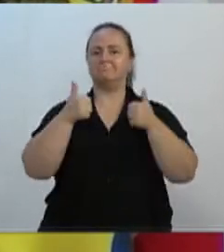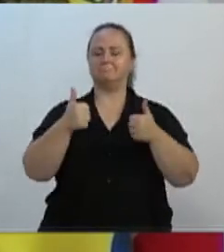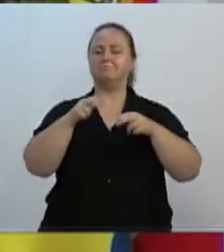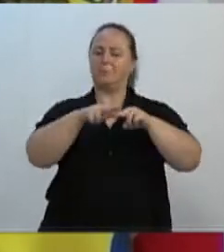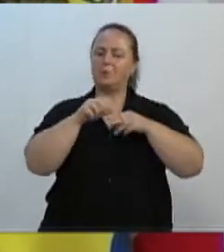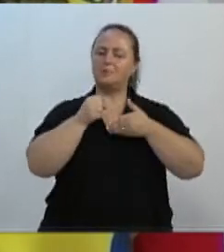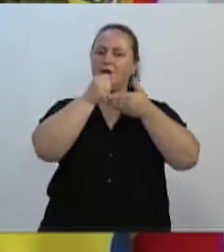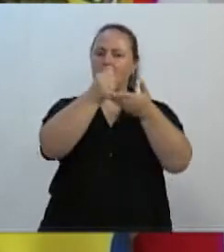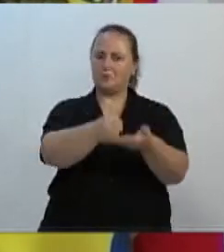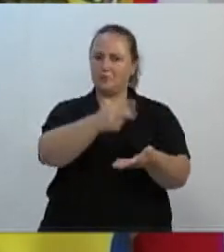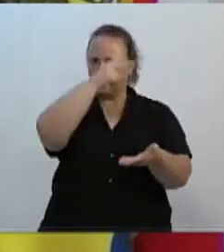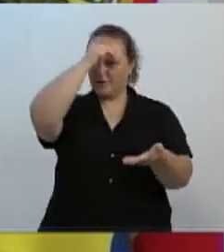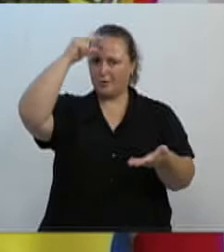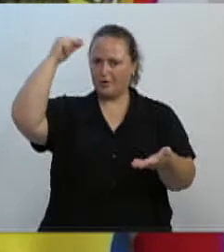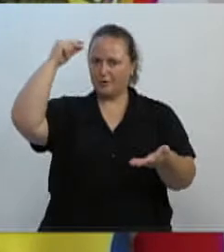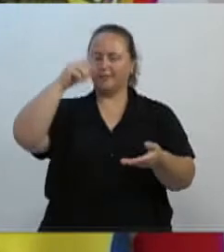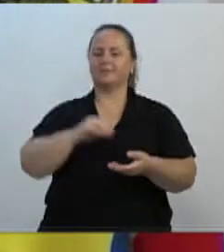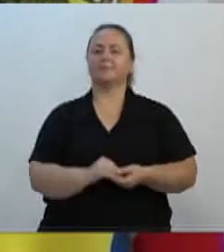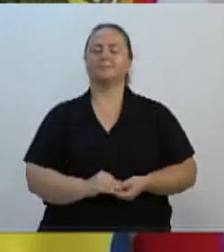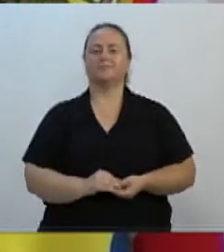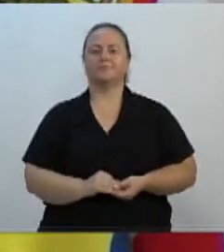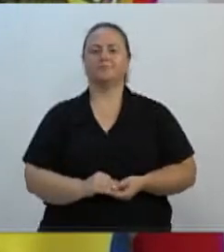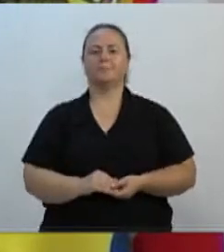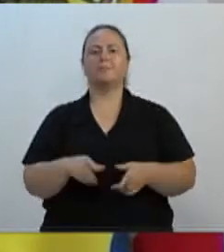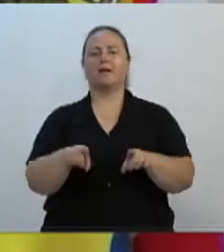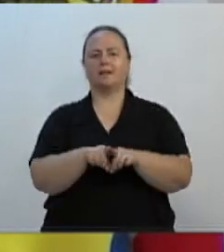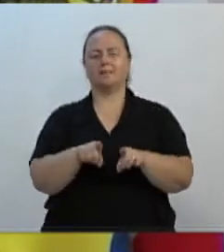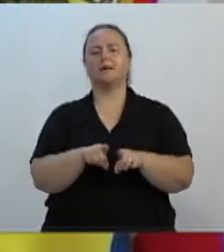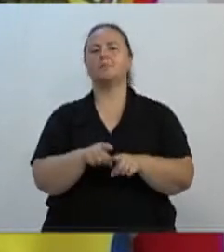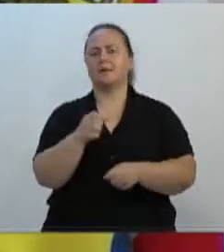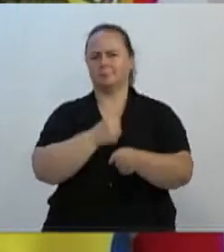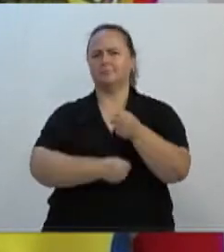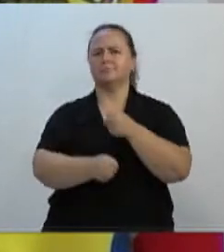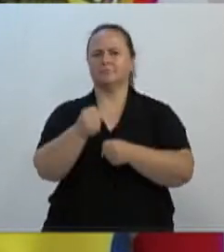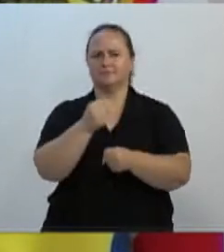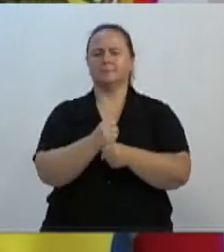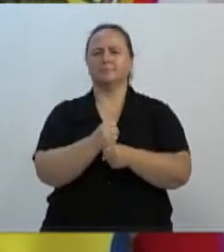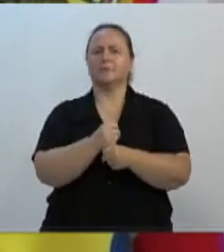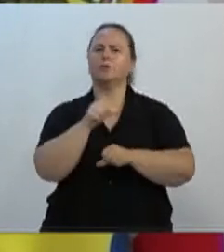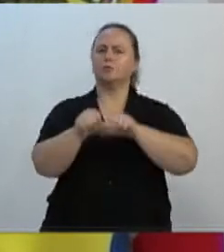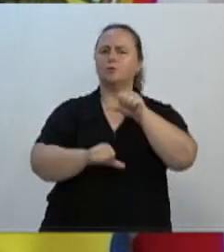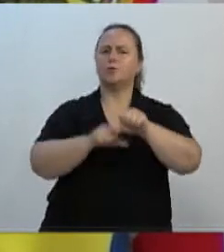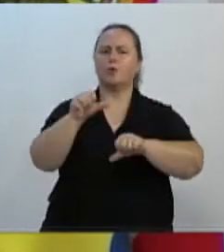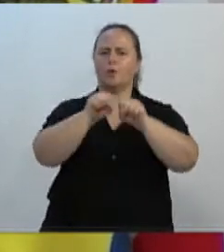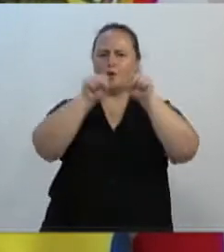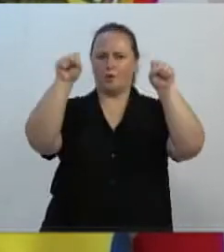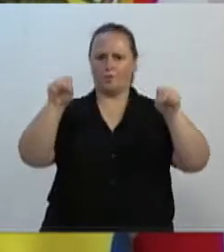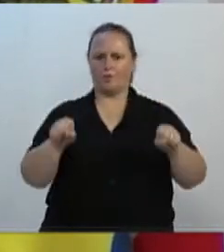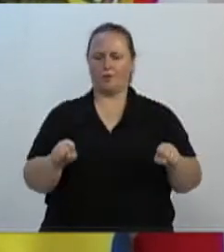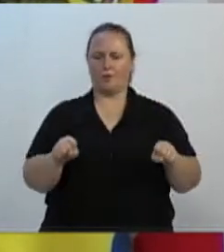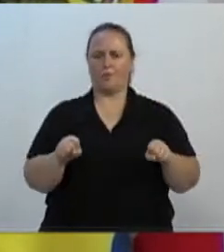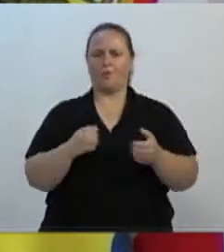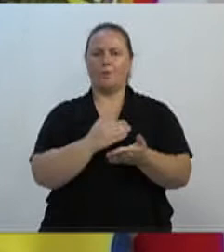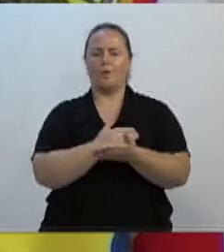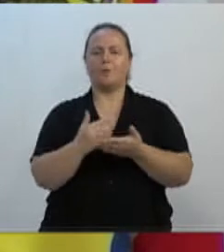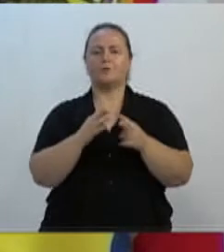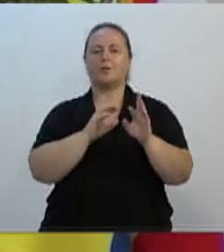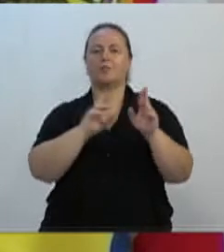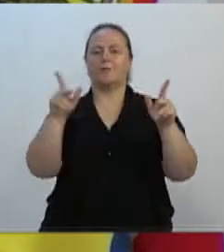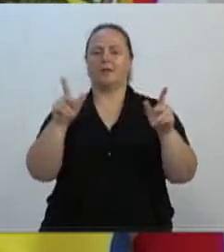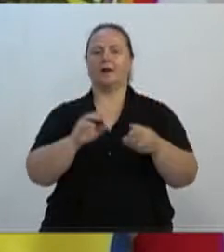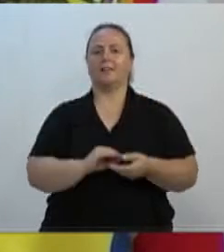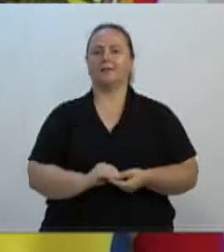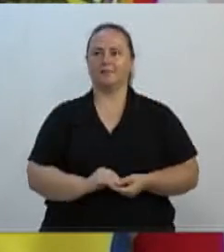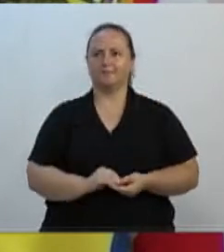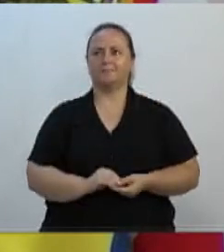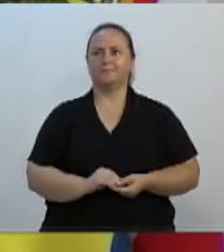Atuação direta junto ao município, esclarecendo, ano passado o município de Blumenau trocou de sistema, de emissor de nota fiscal eletrônica. A gente,